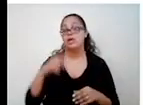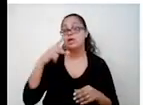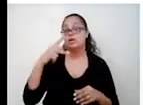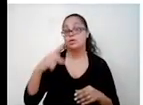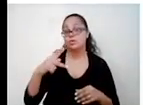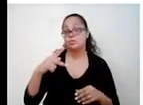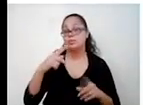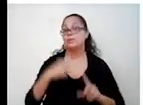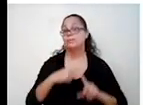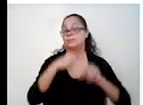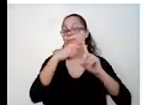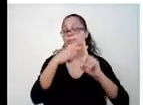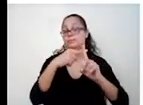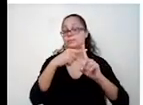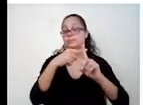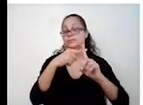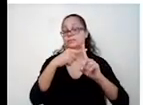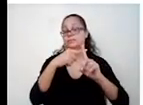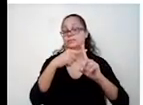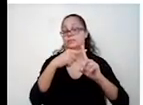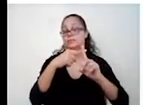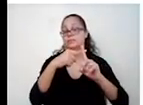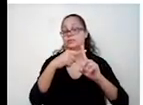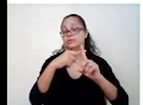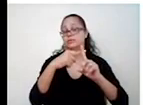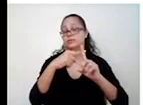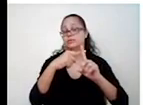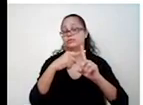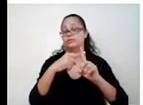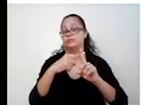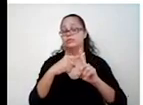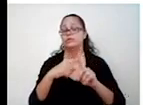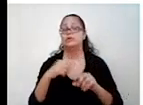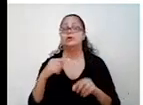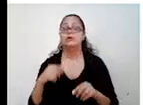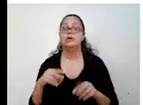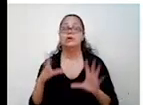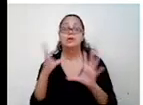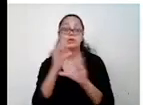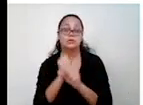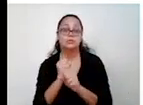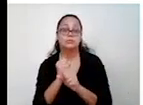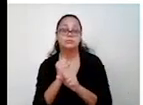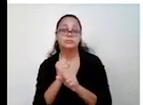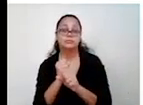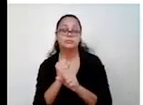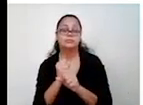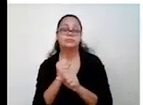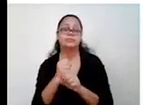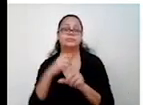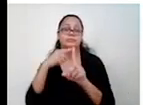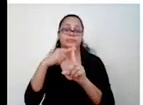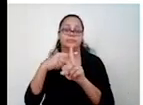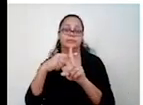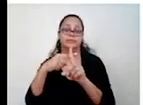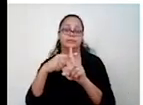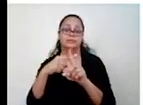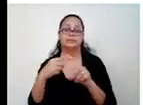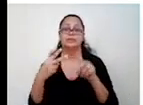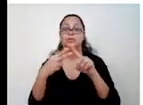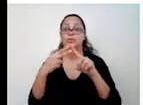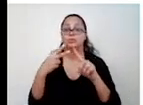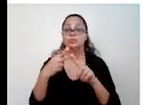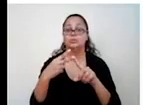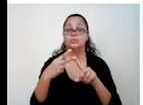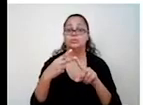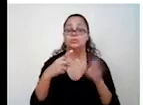já a regra de sinal da ponta de vezes e dividido. Sinais iguais dá mais. Então, tem que ser os dois negativos aqui no caso. Né?